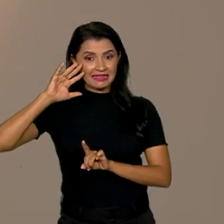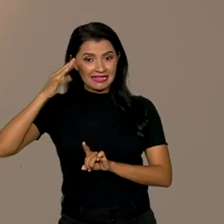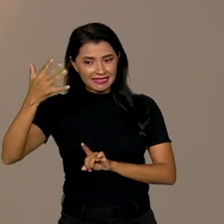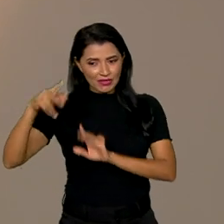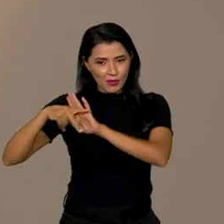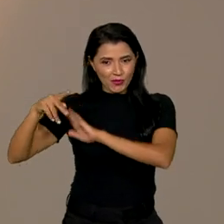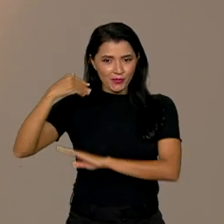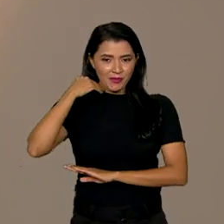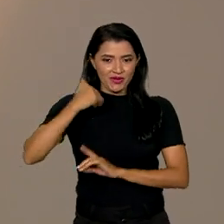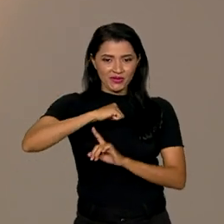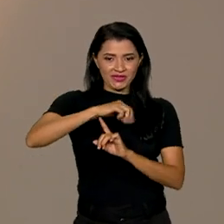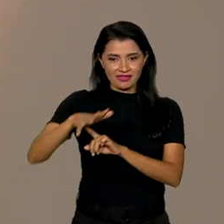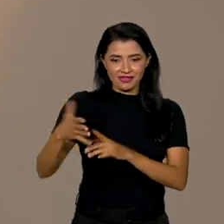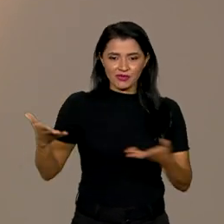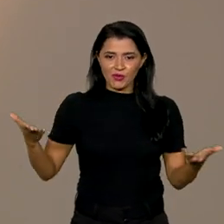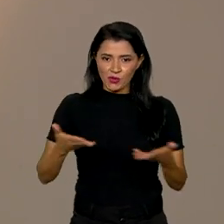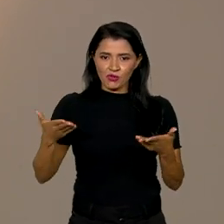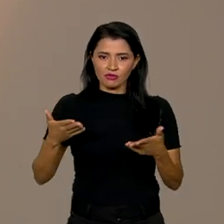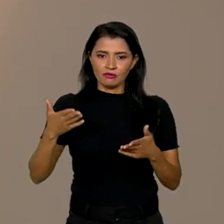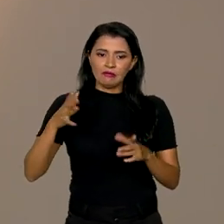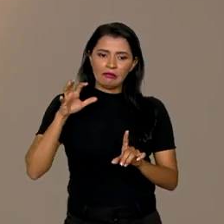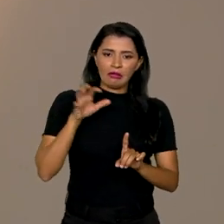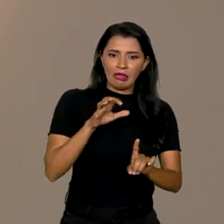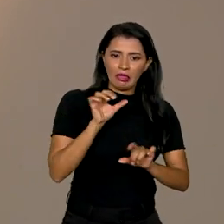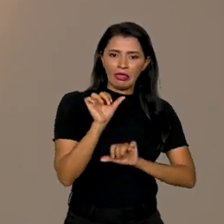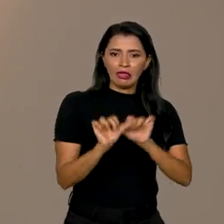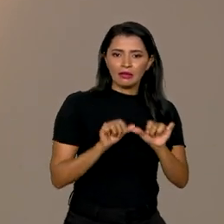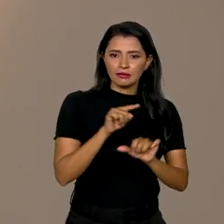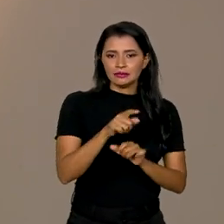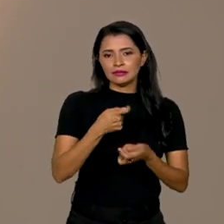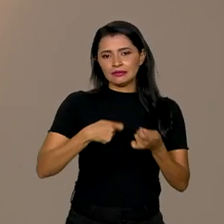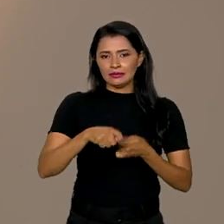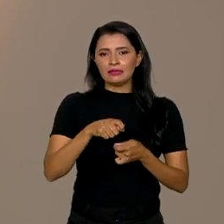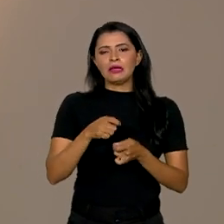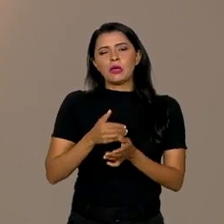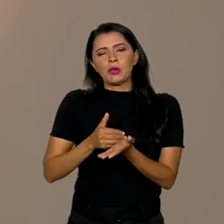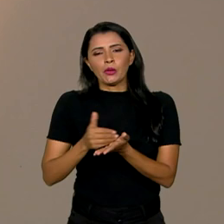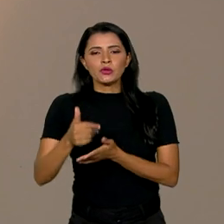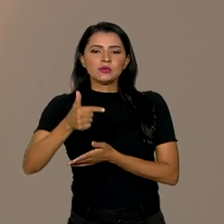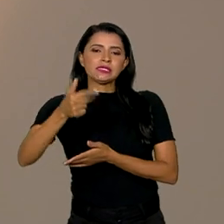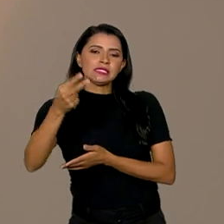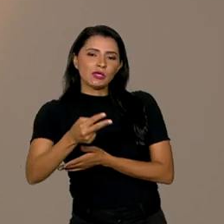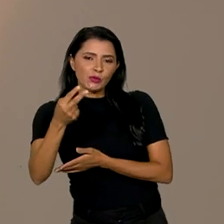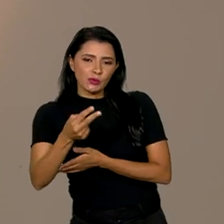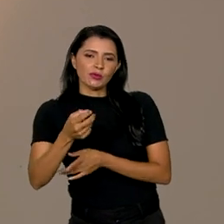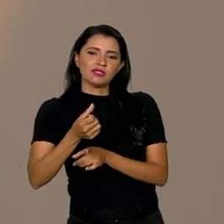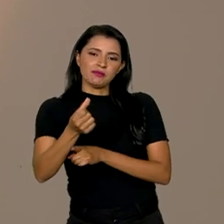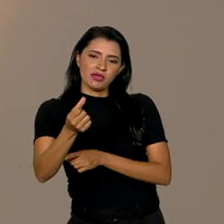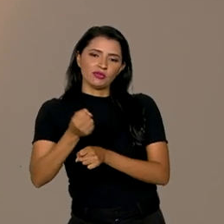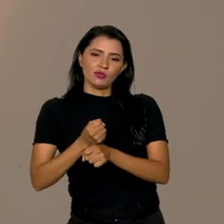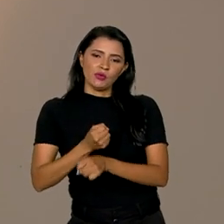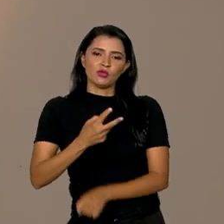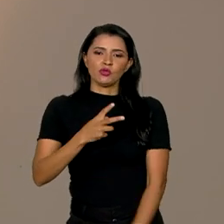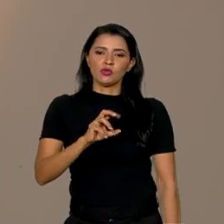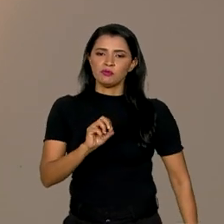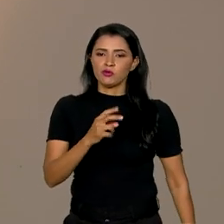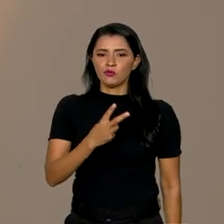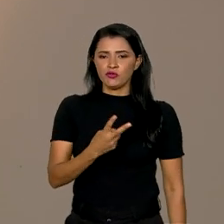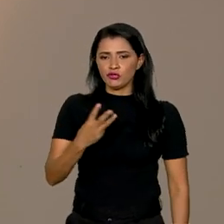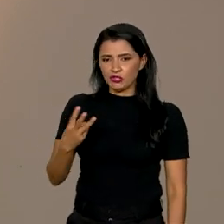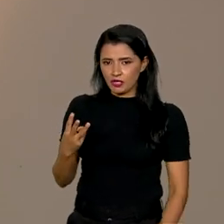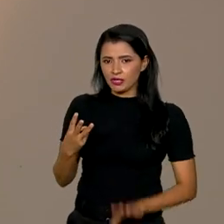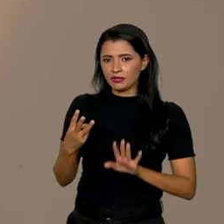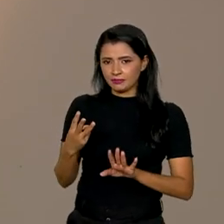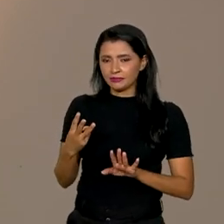hoje, na verdade, vão impactar a economia a partir do segundo semestre de 2023. Então, que eu